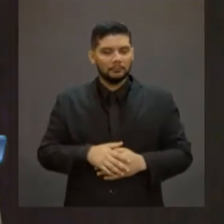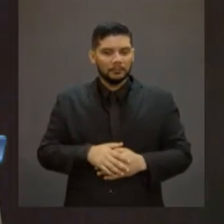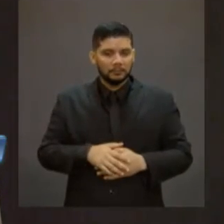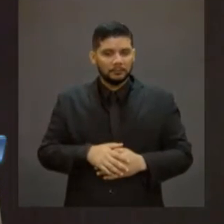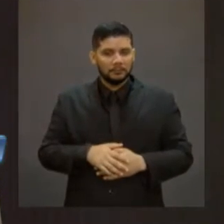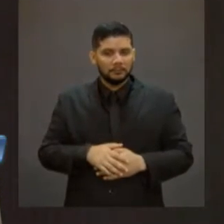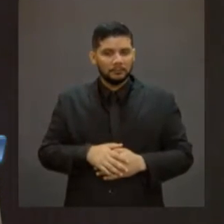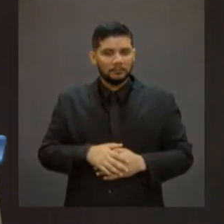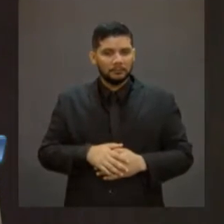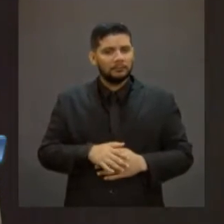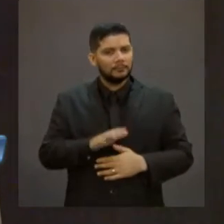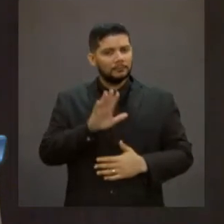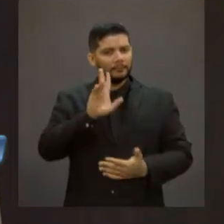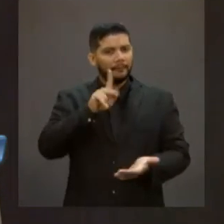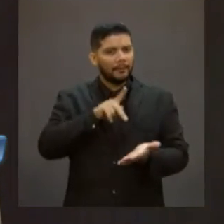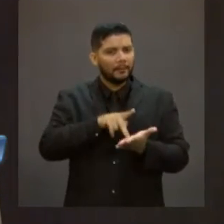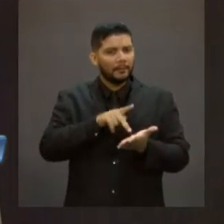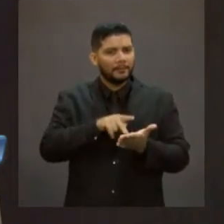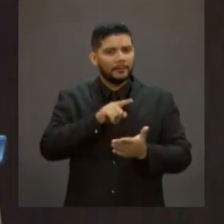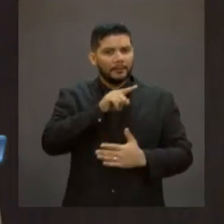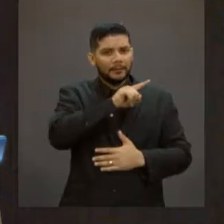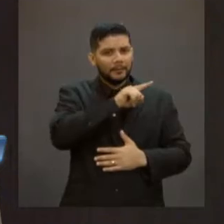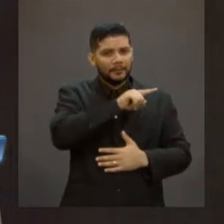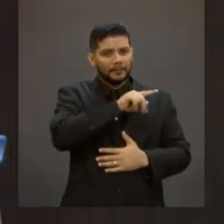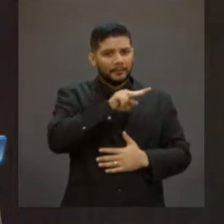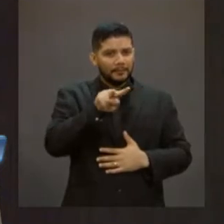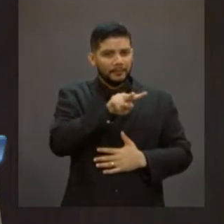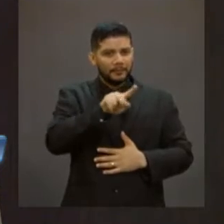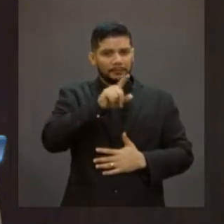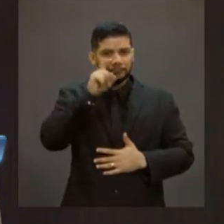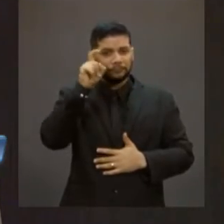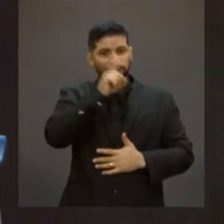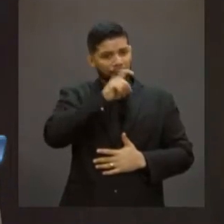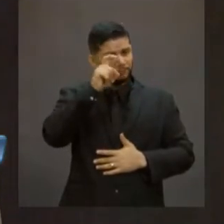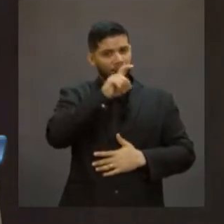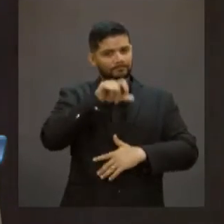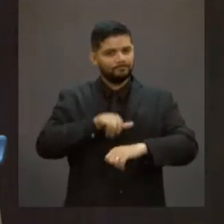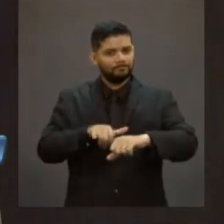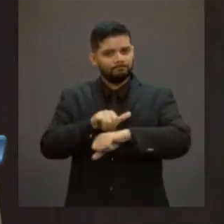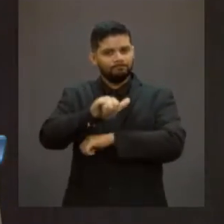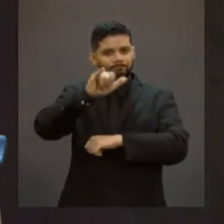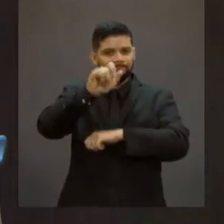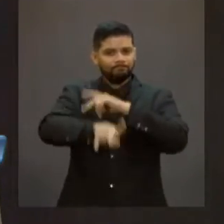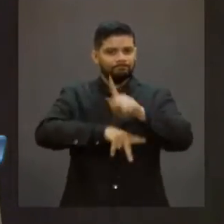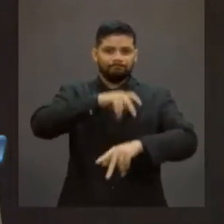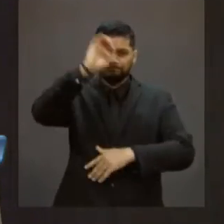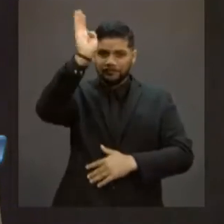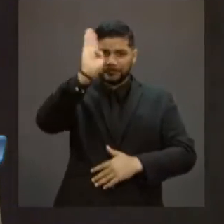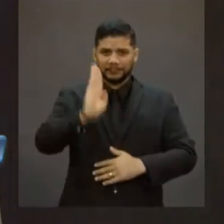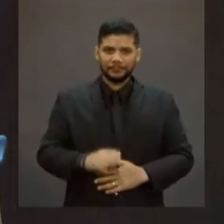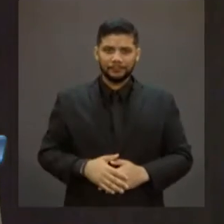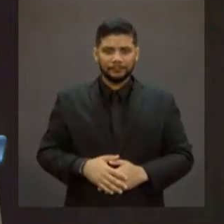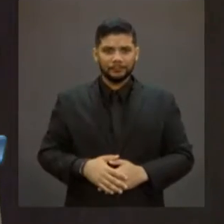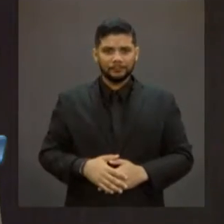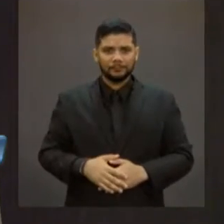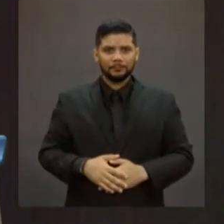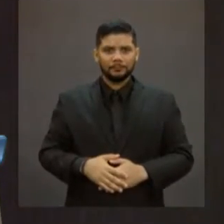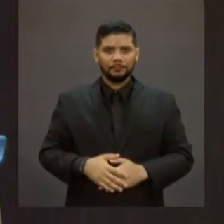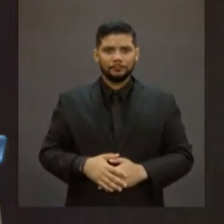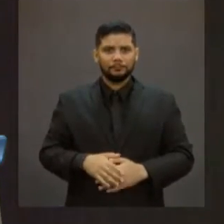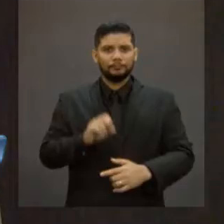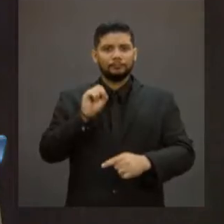mentiram à classe trabalhadora. O nível de desemprego teve uma variação de míseros 0